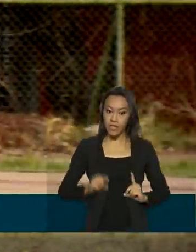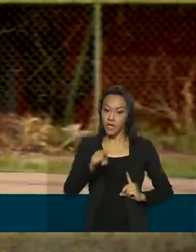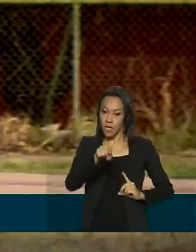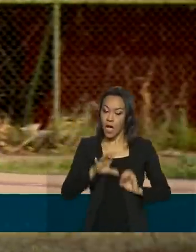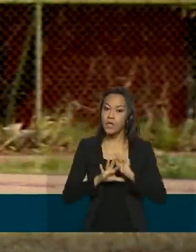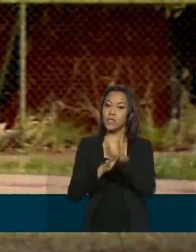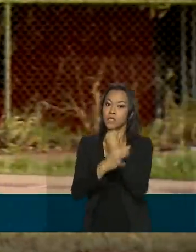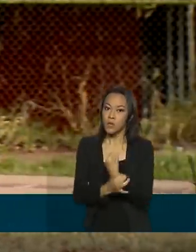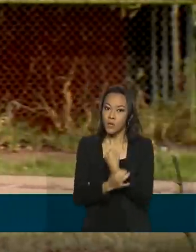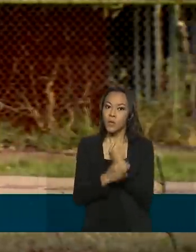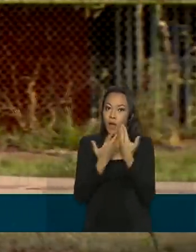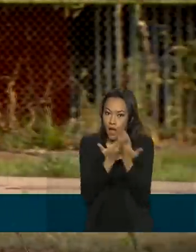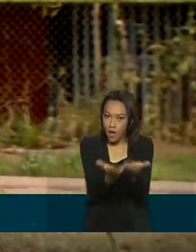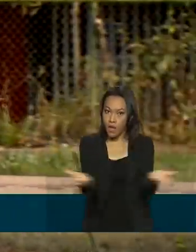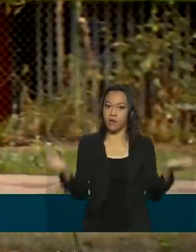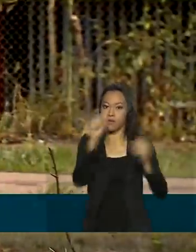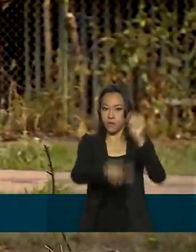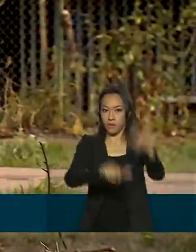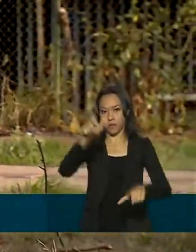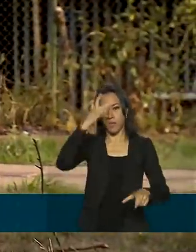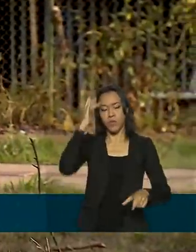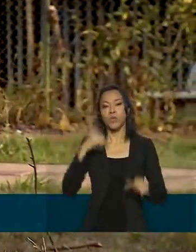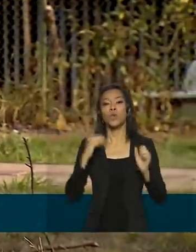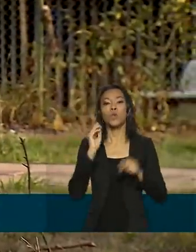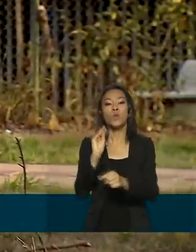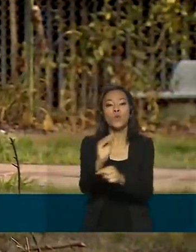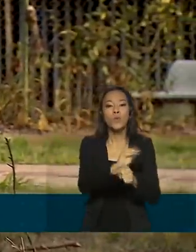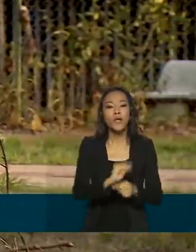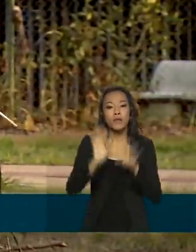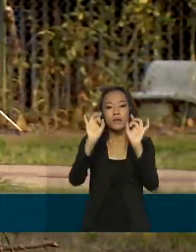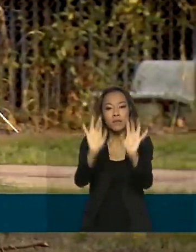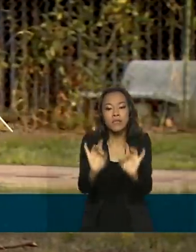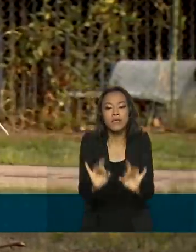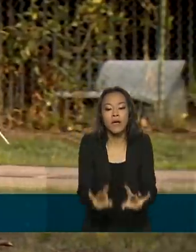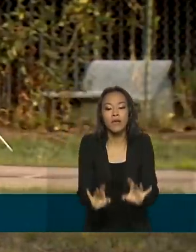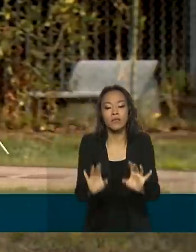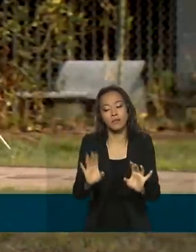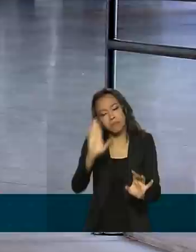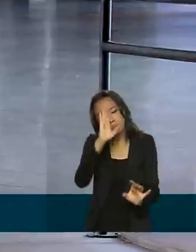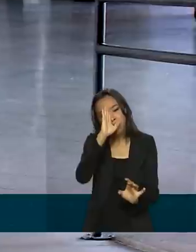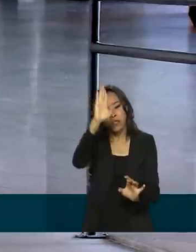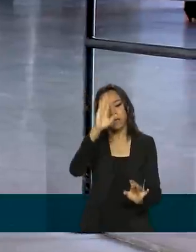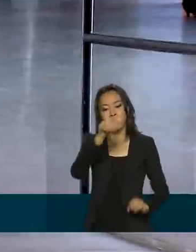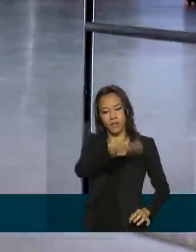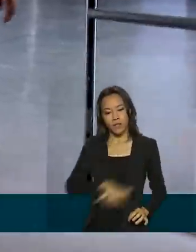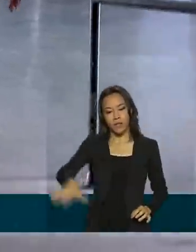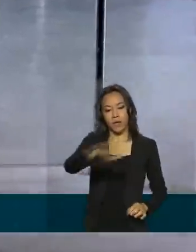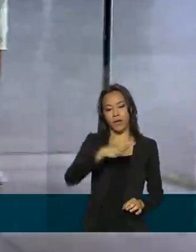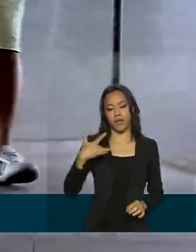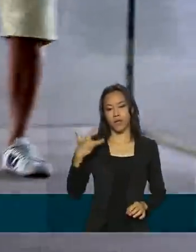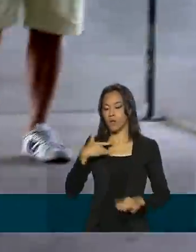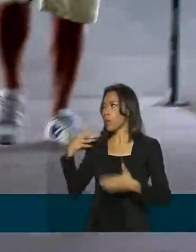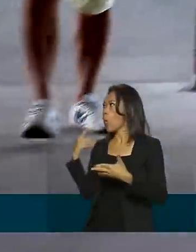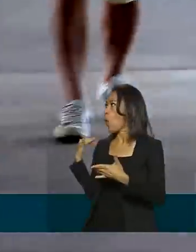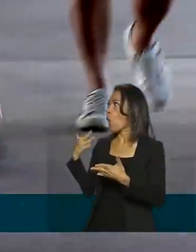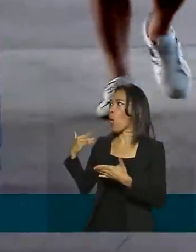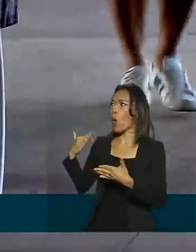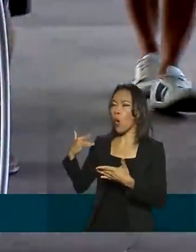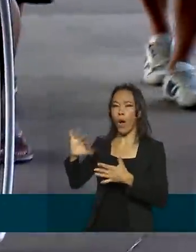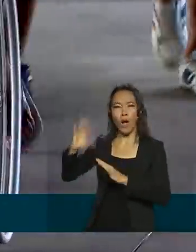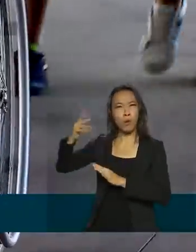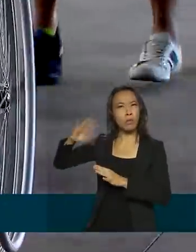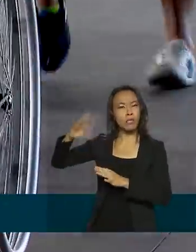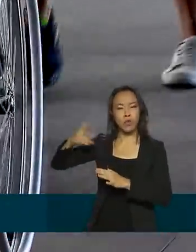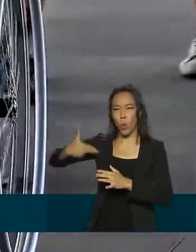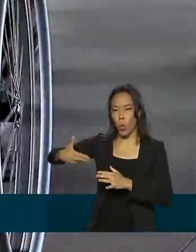brasileiros com deficiência cuidados especiais, sobretudo na saúde. De lá para cá, muitas iniciativas